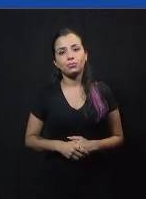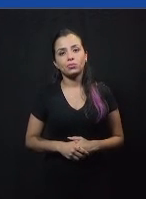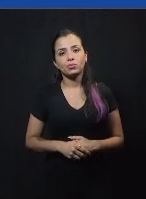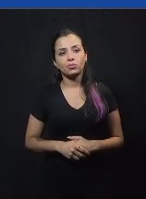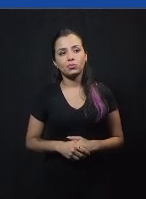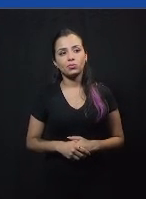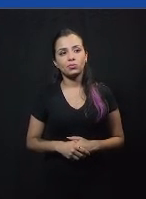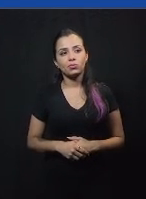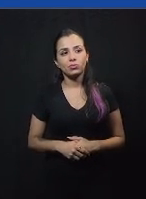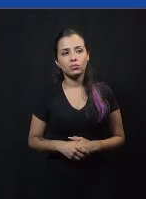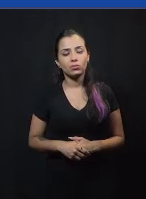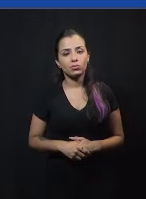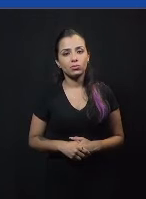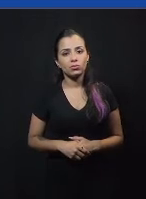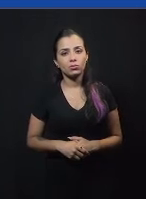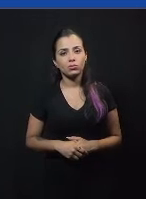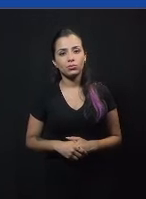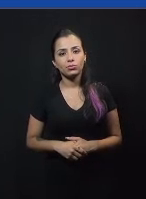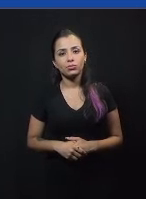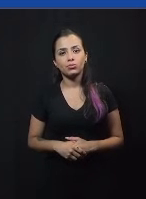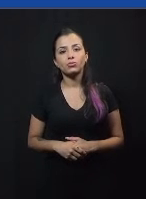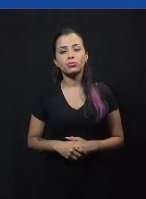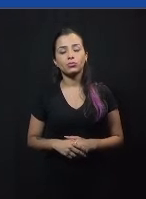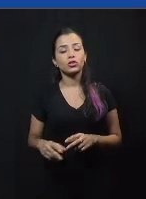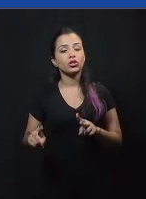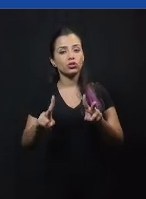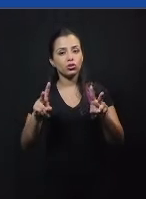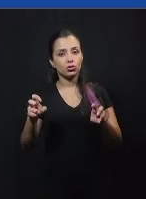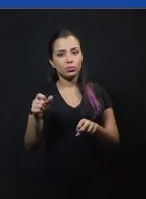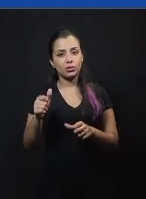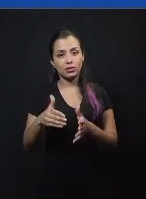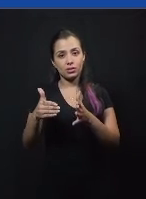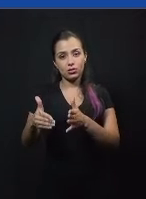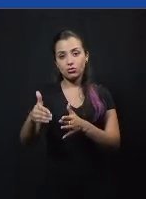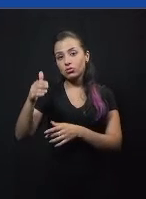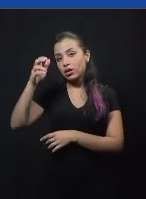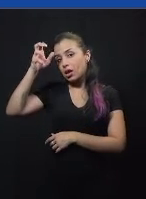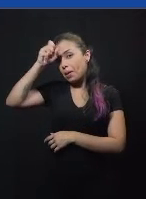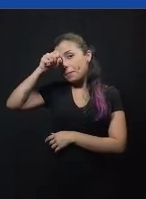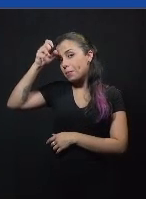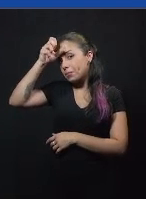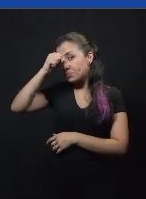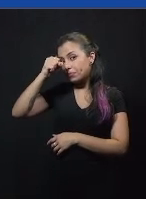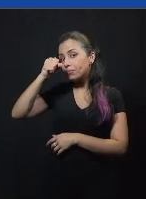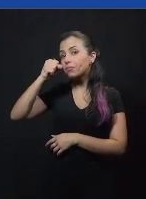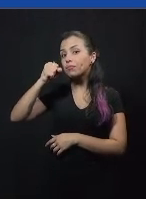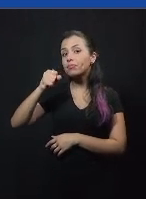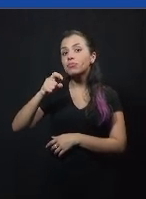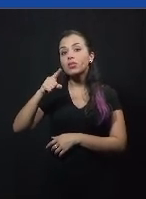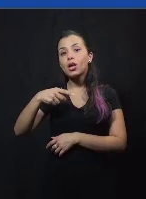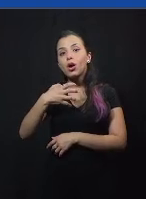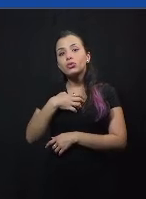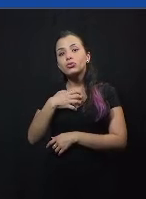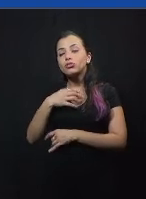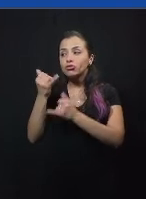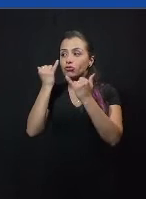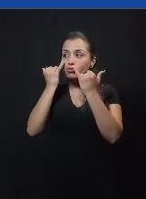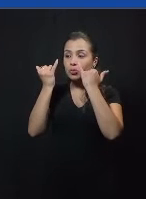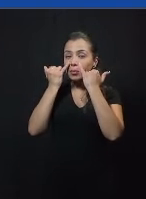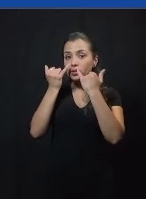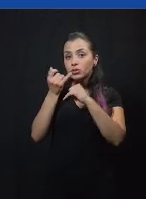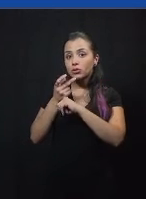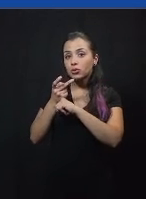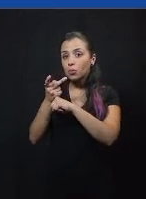time de defesa trouxe esse lado do aprendizado do debate, e que, né, essa busca de informação entre os participantes, então, minha